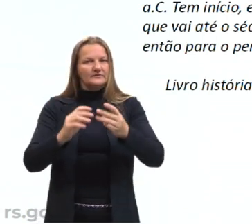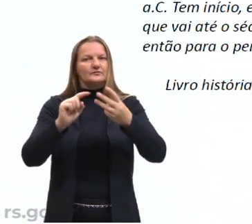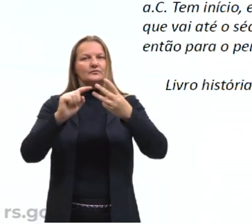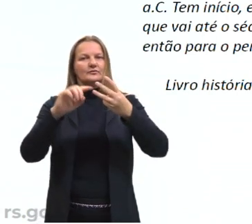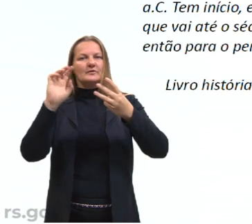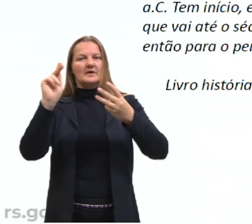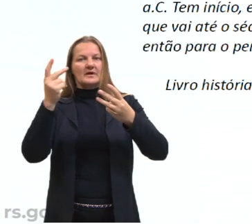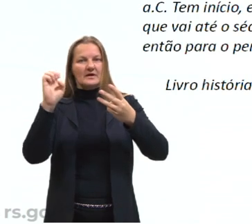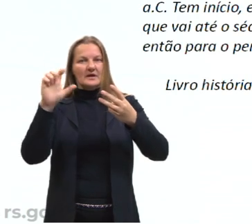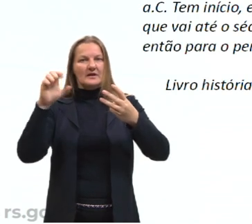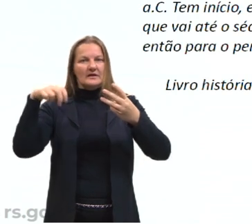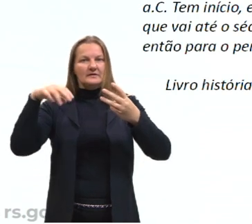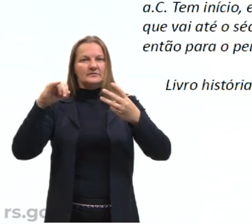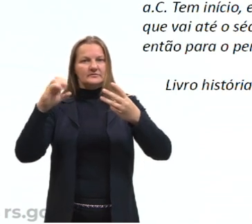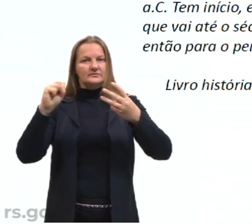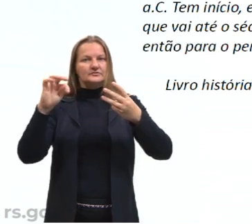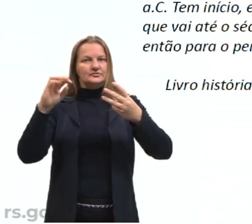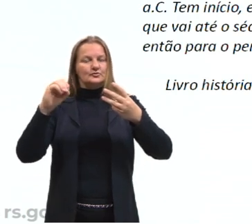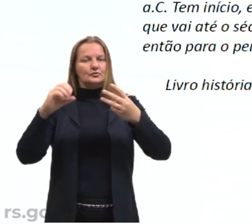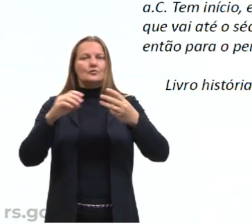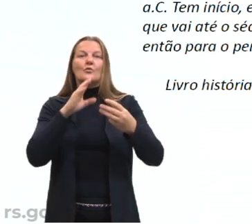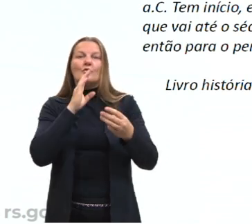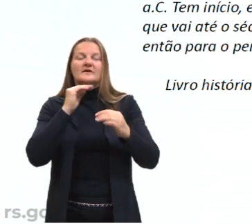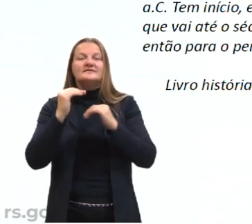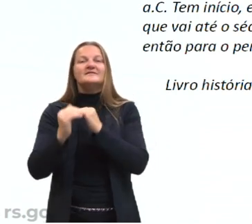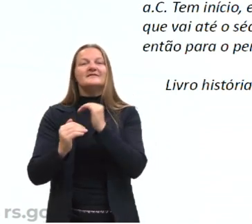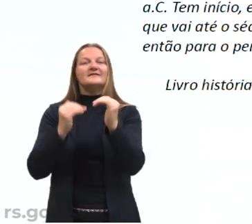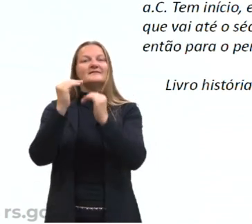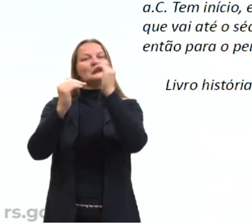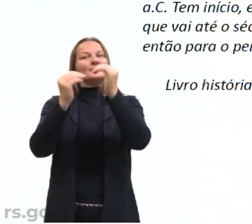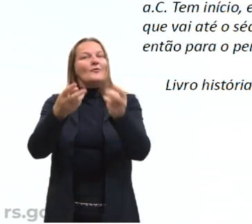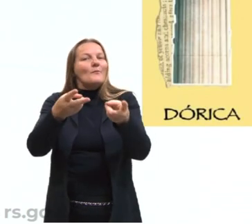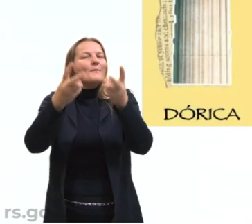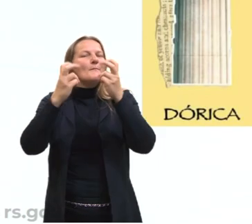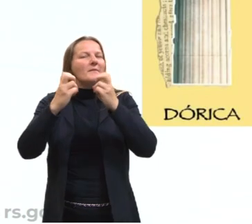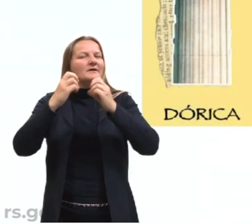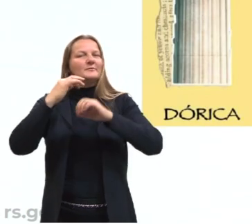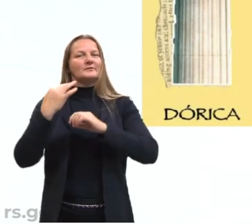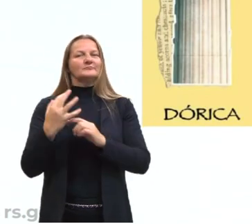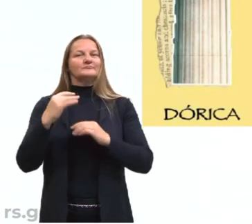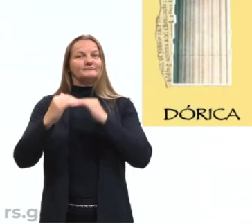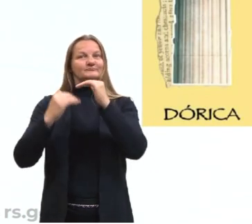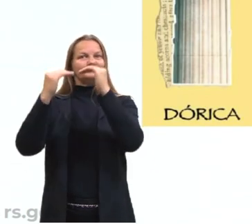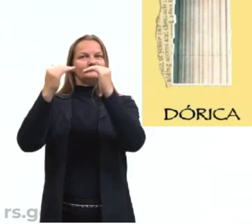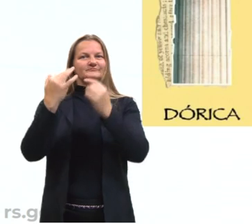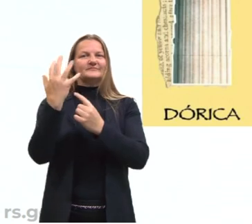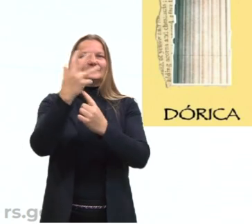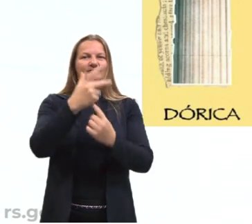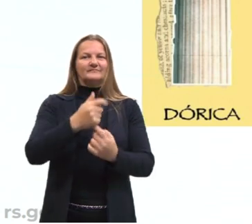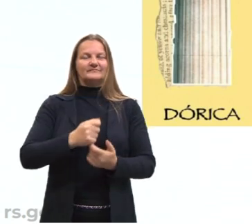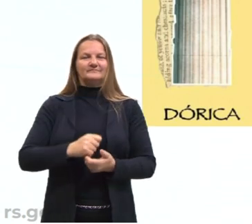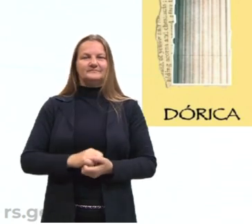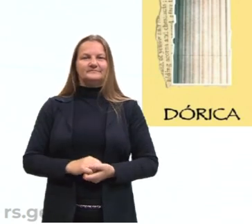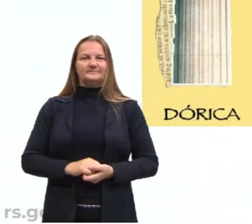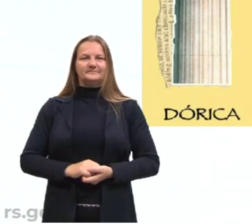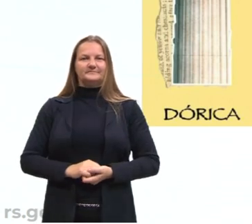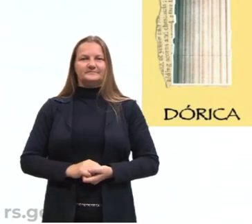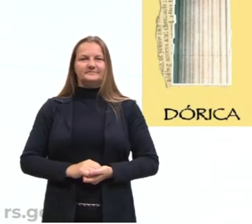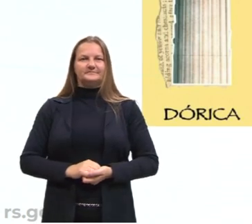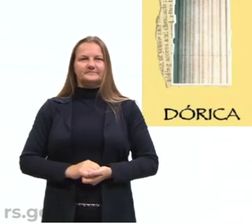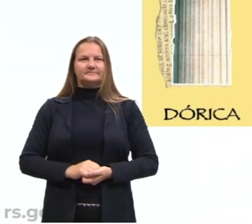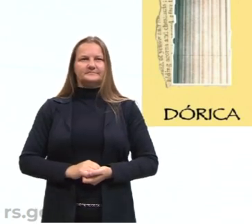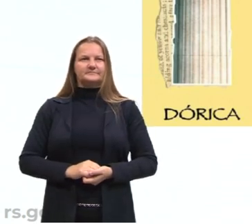expressões, conhecer a evolução, perceber essa evolução. E essa evolução também,